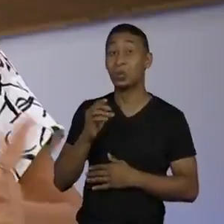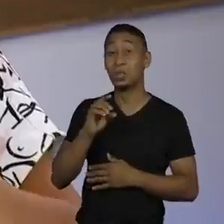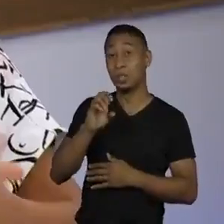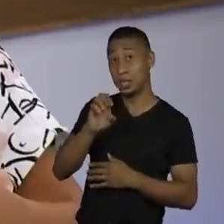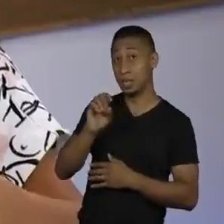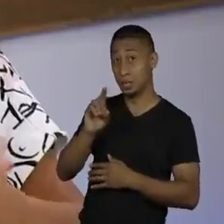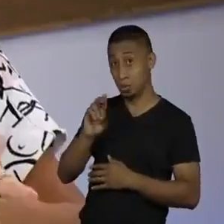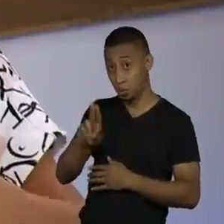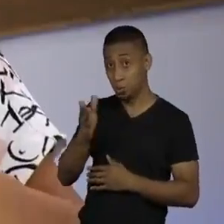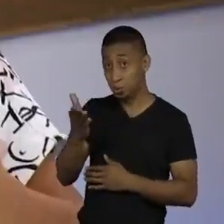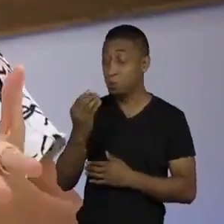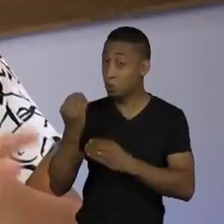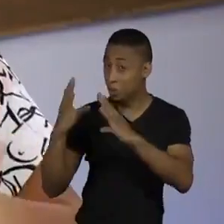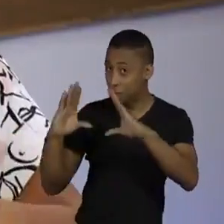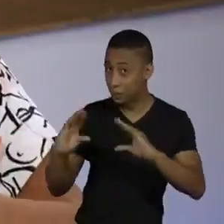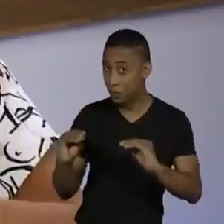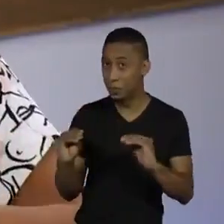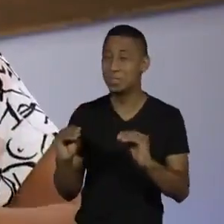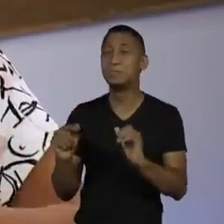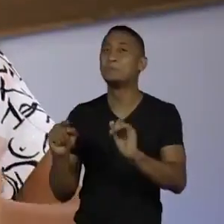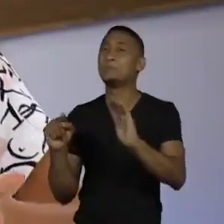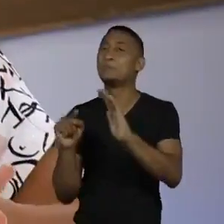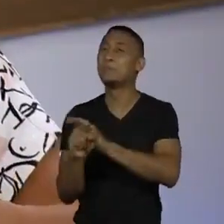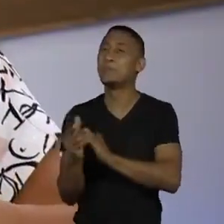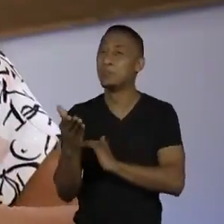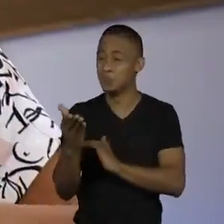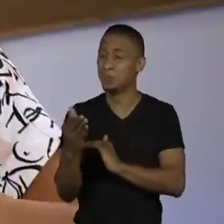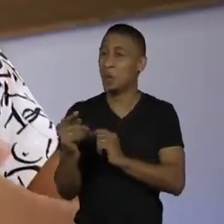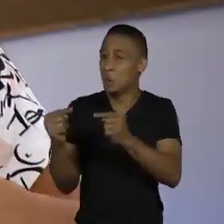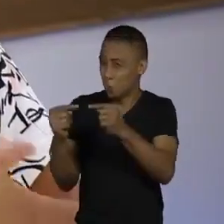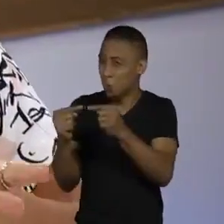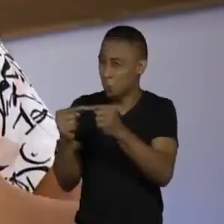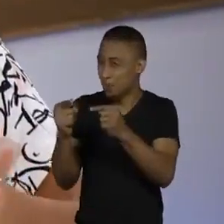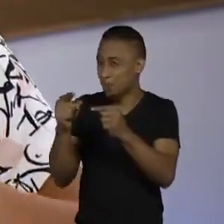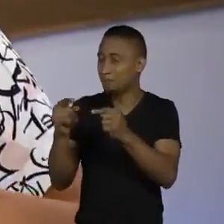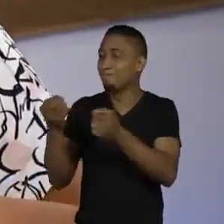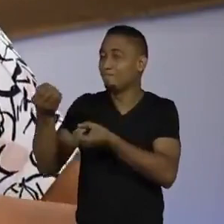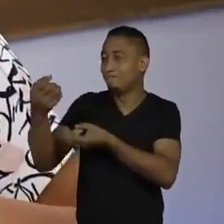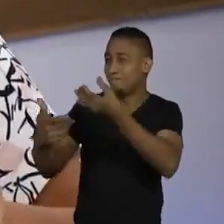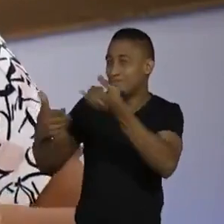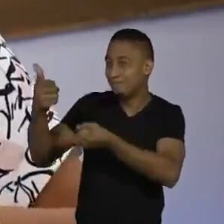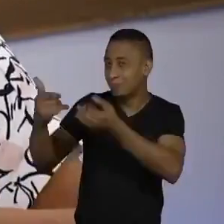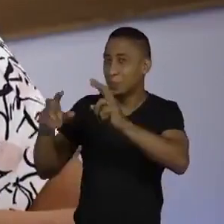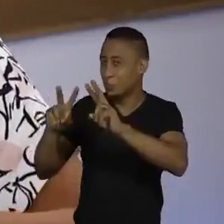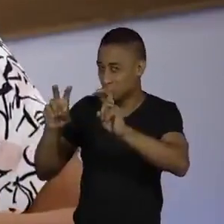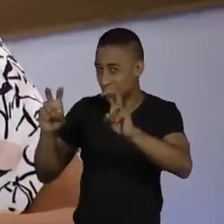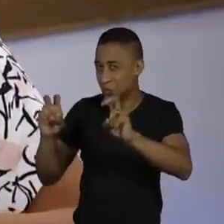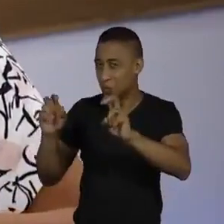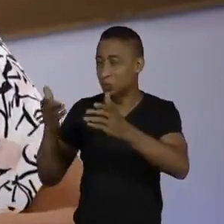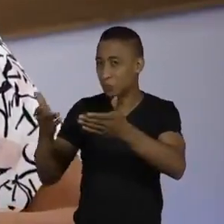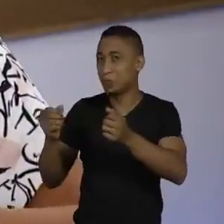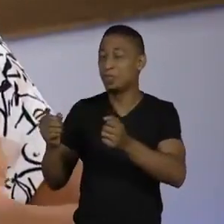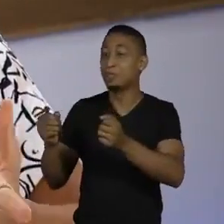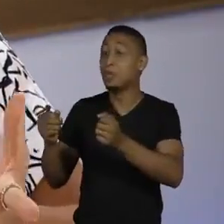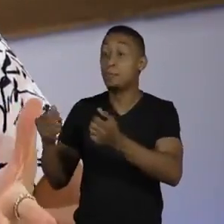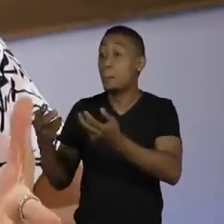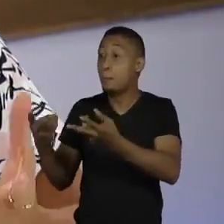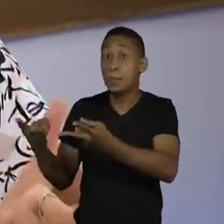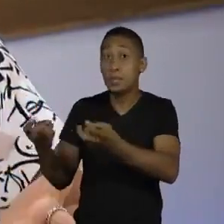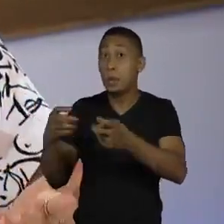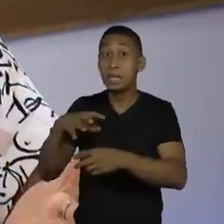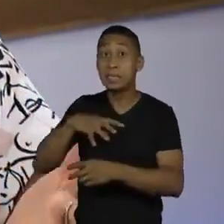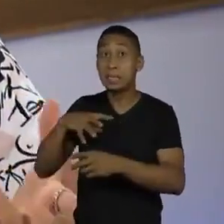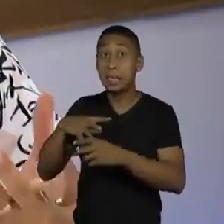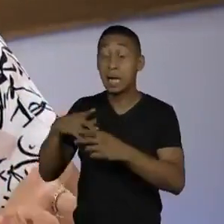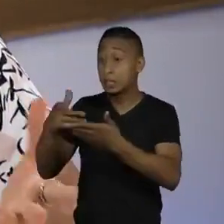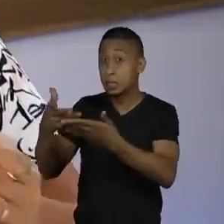Eu ia justamente fazer uma pergunta que combina com o que você estava dizendo aí no fim da sua resposta à Nena. Você